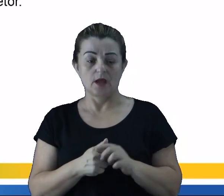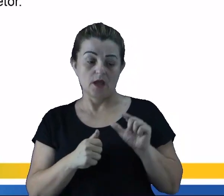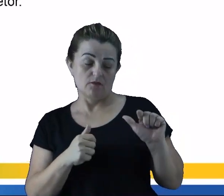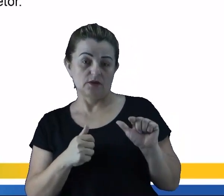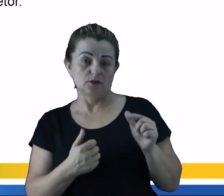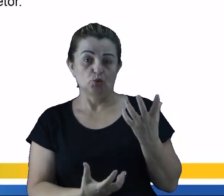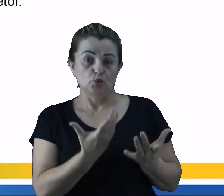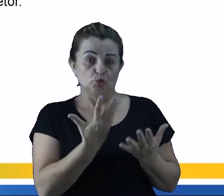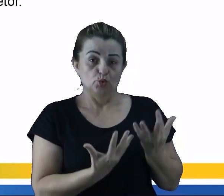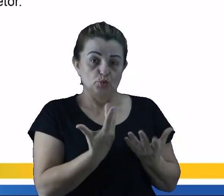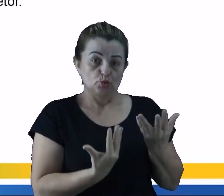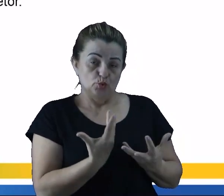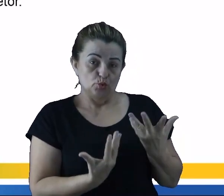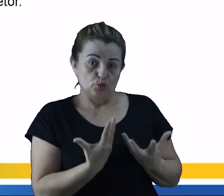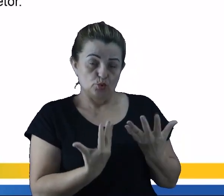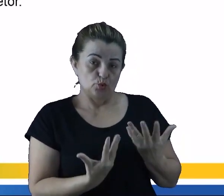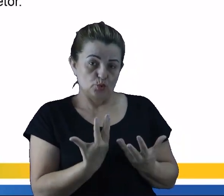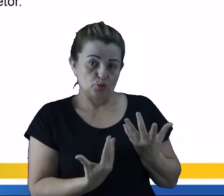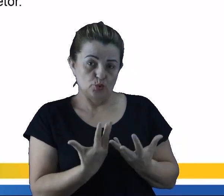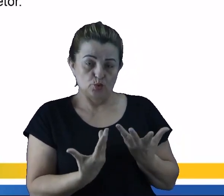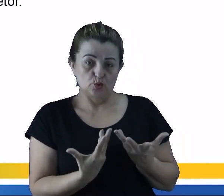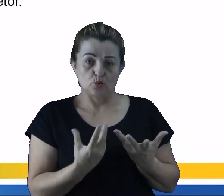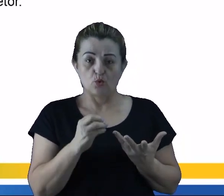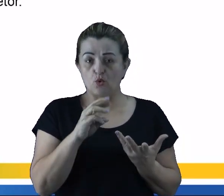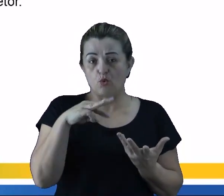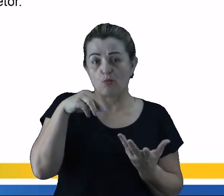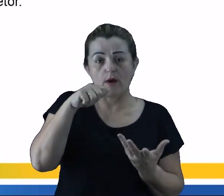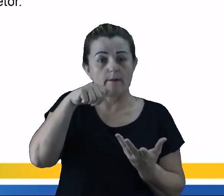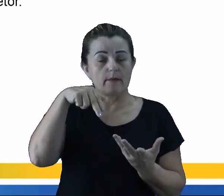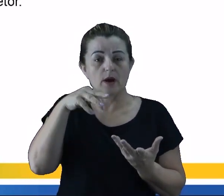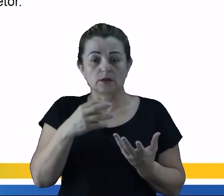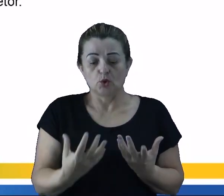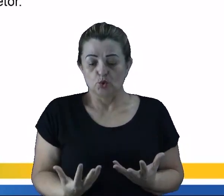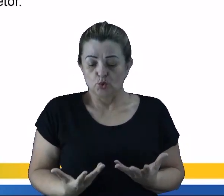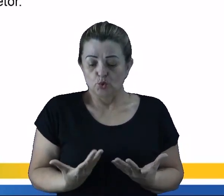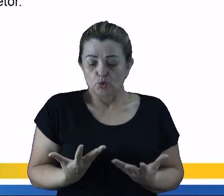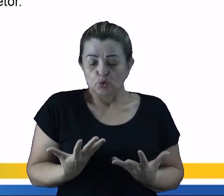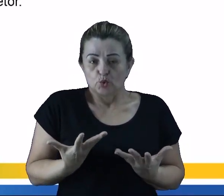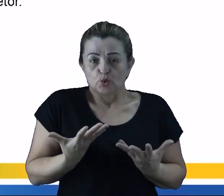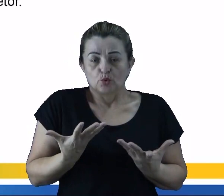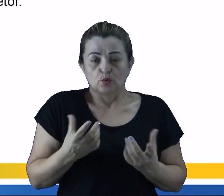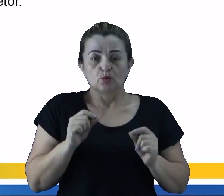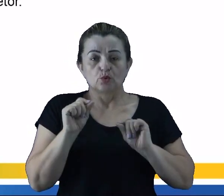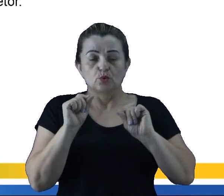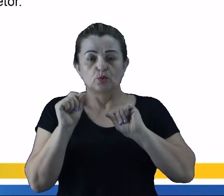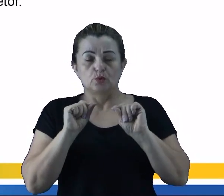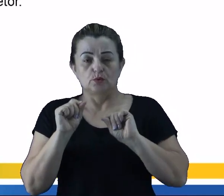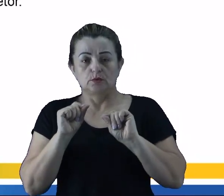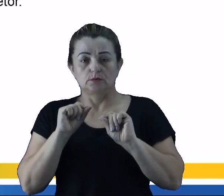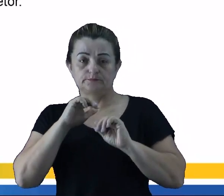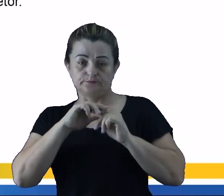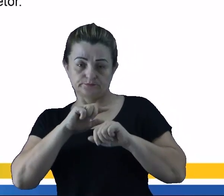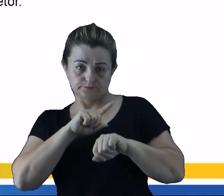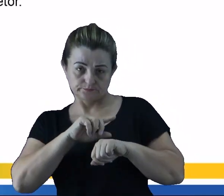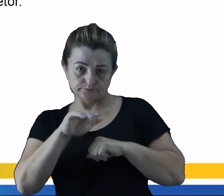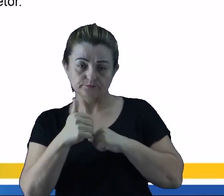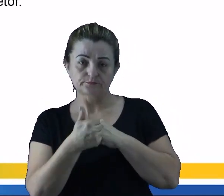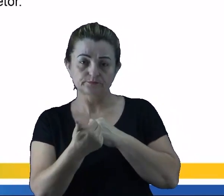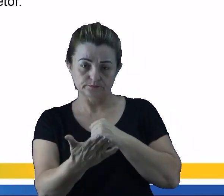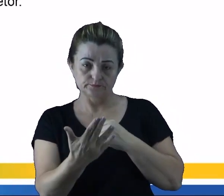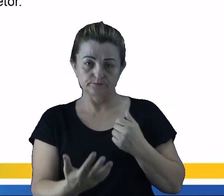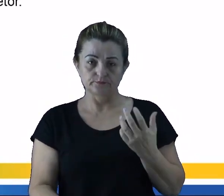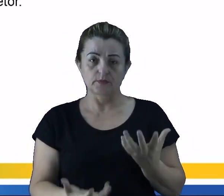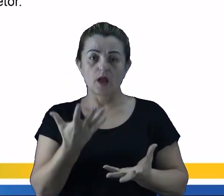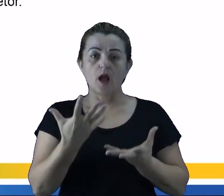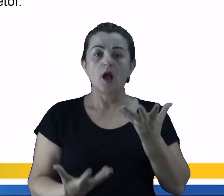uma chama, pode ser o bico de Bunsen ou então uma manta que vai aquecer essa solução. E aí, a partir do momento que essa solução, ela